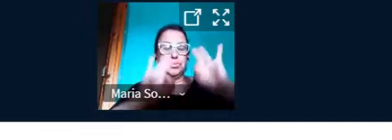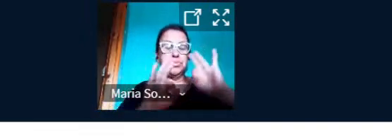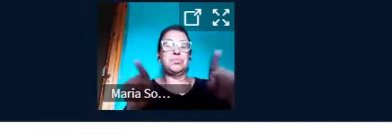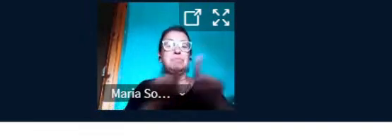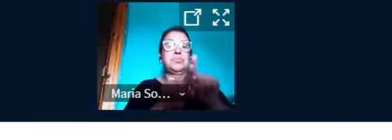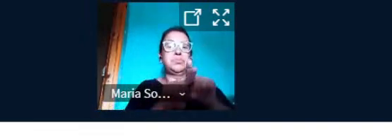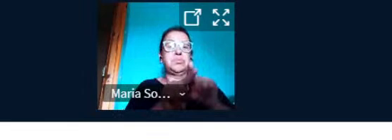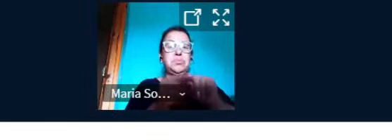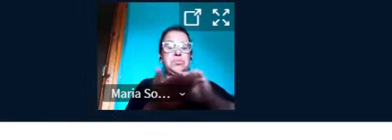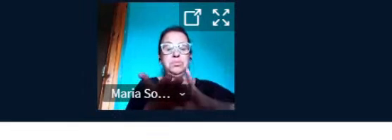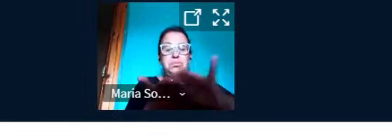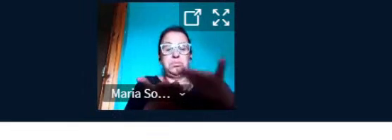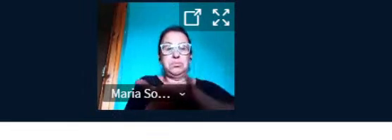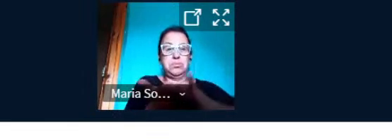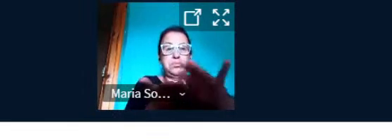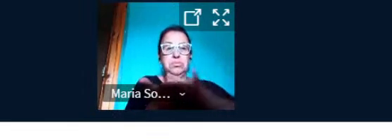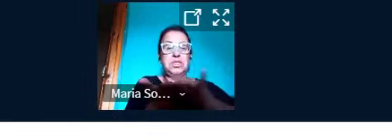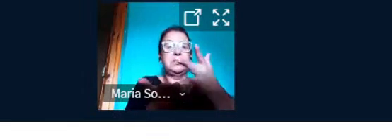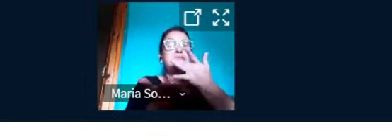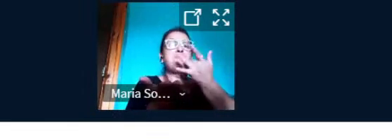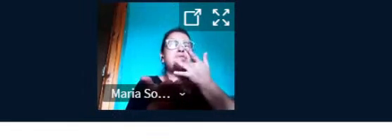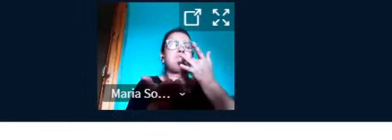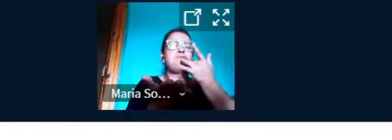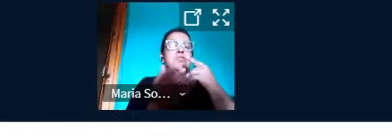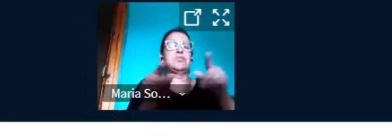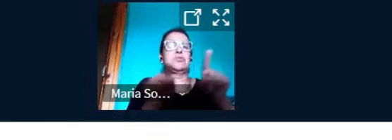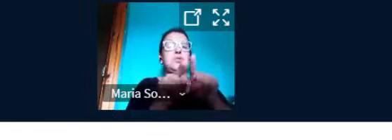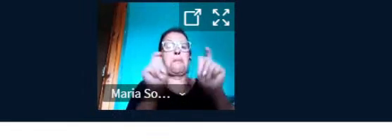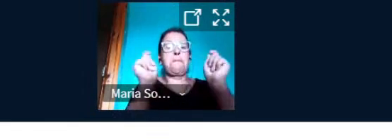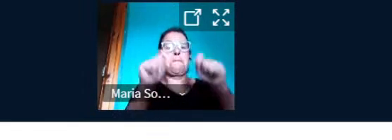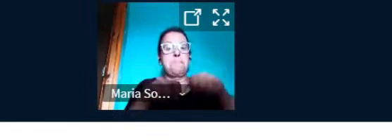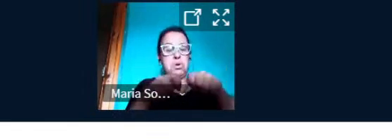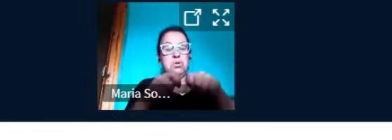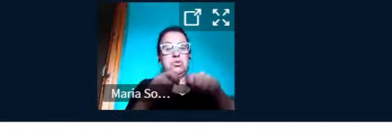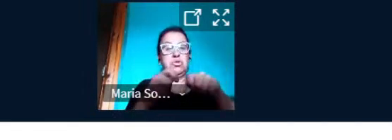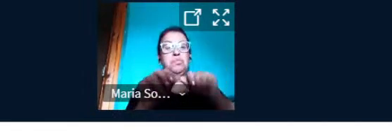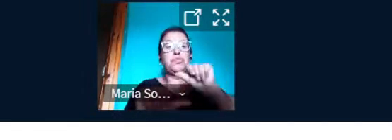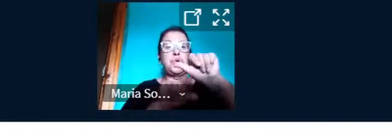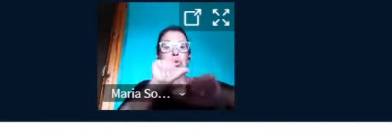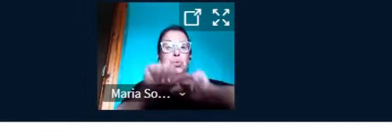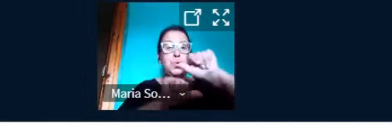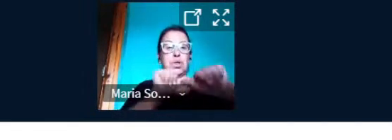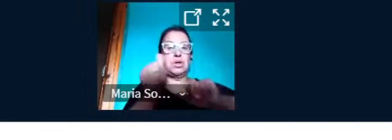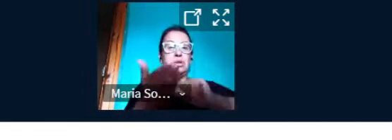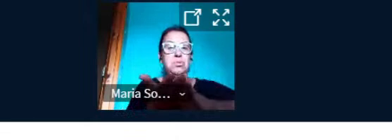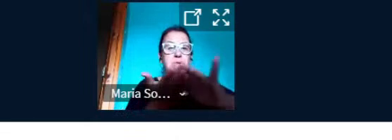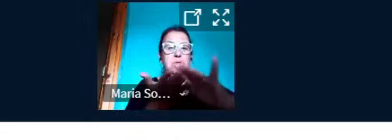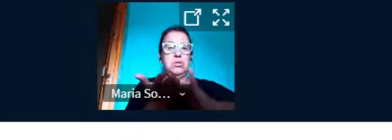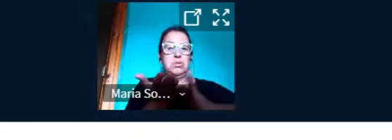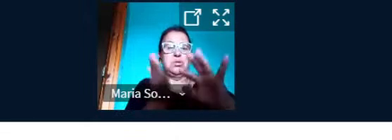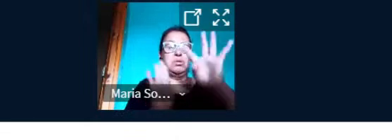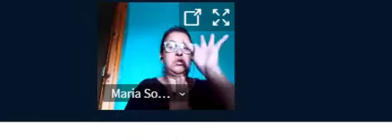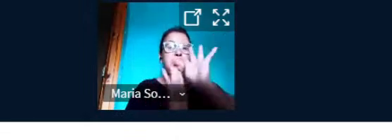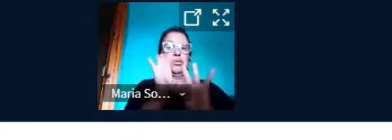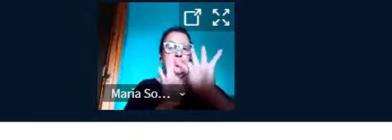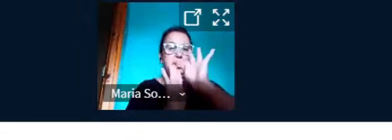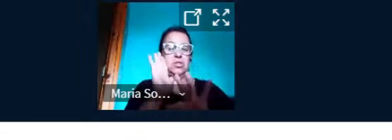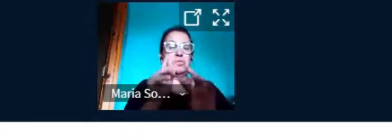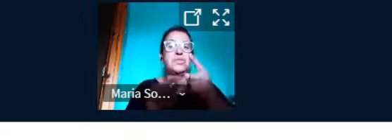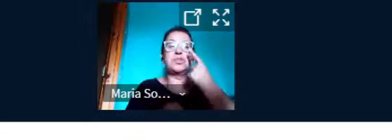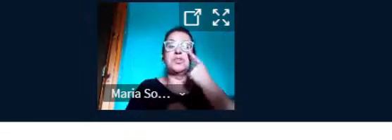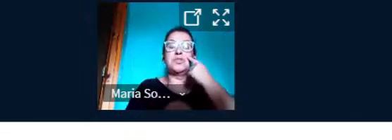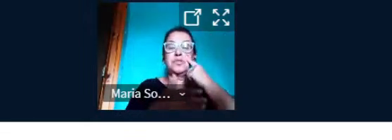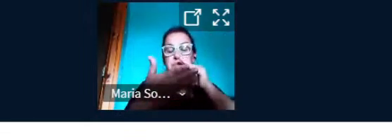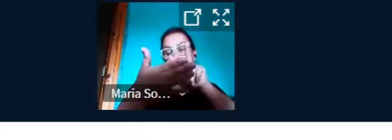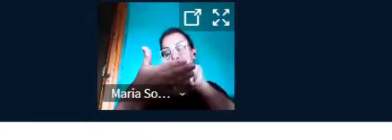transcrição de textos para o formato braile. Vemos aqui duas ilustrações do software Monet, figuras que foram